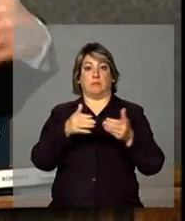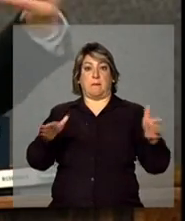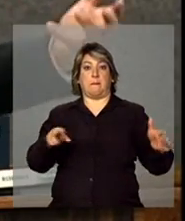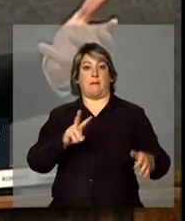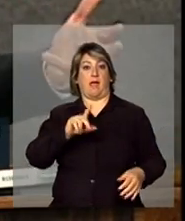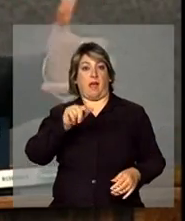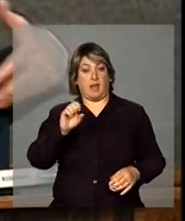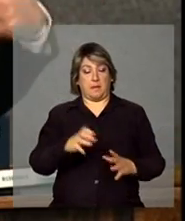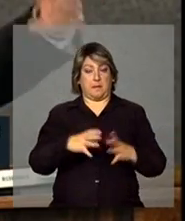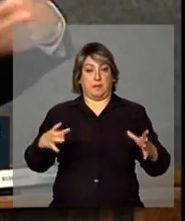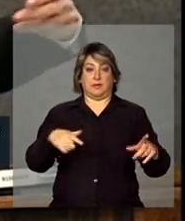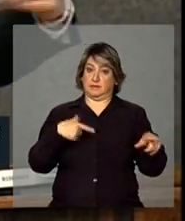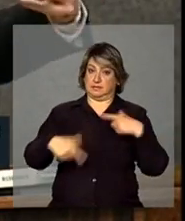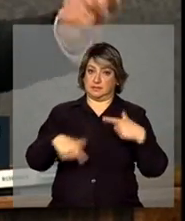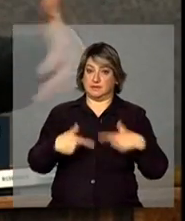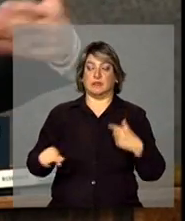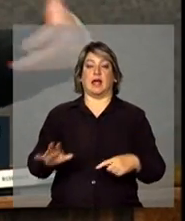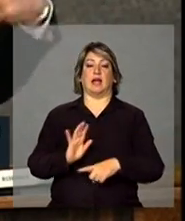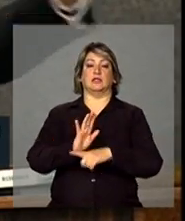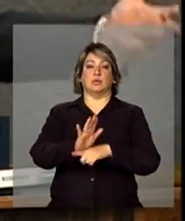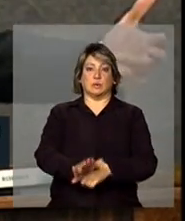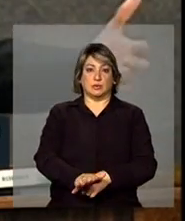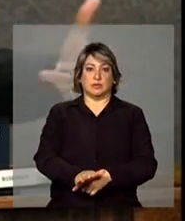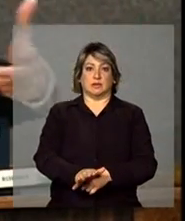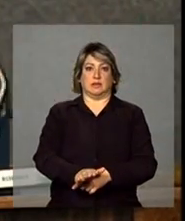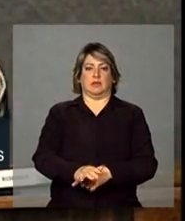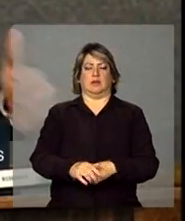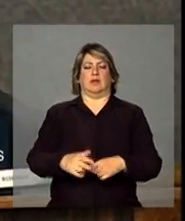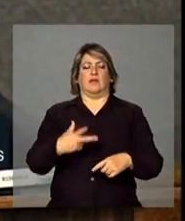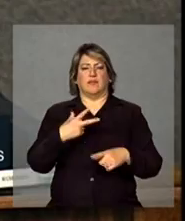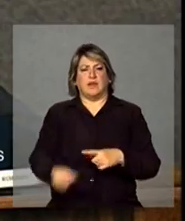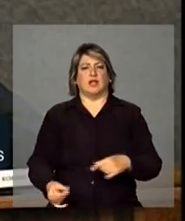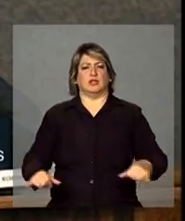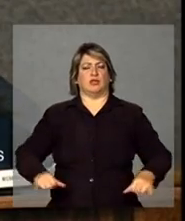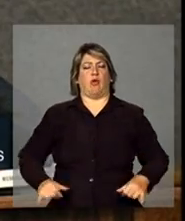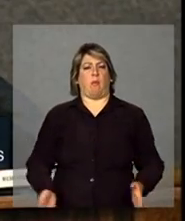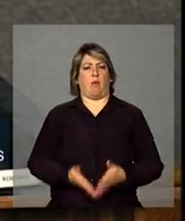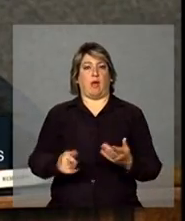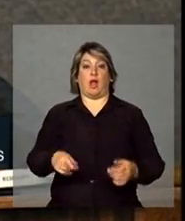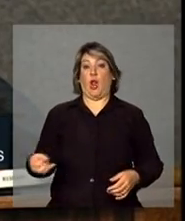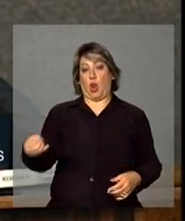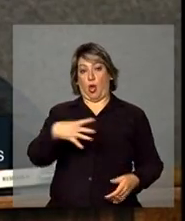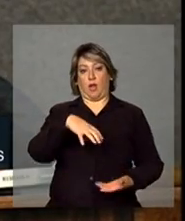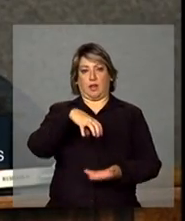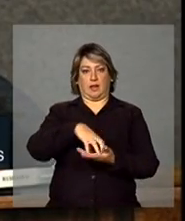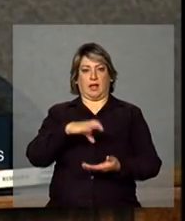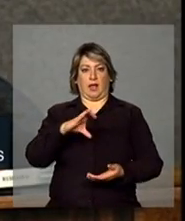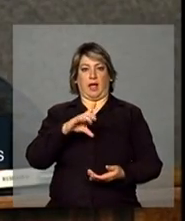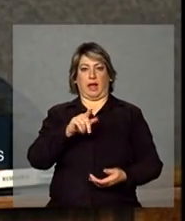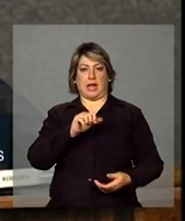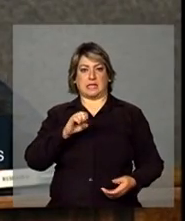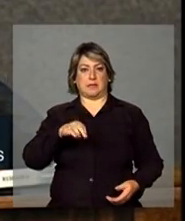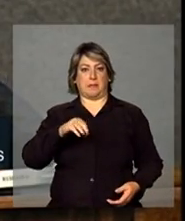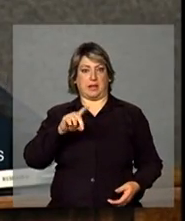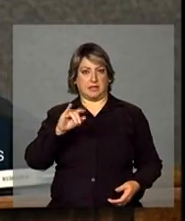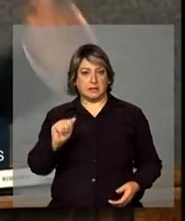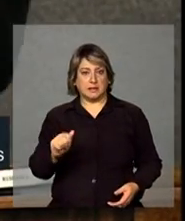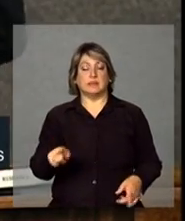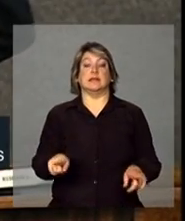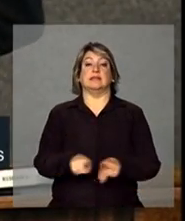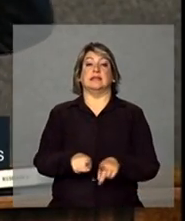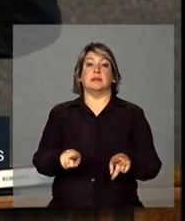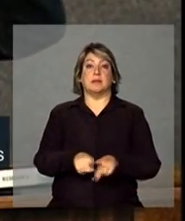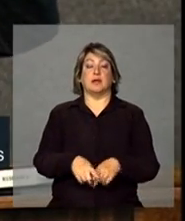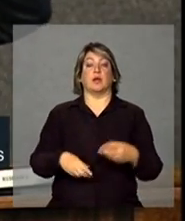geração de empregos que ajuda ao combate à pobreza, essa nova classe média, como também a